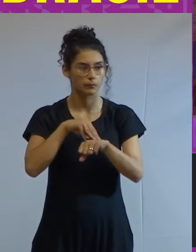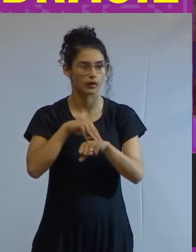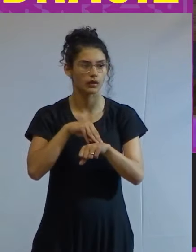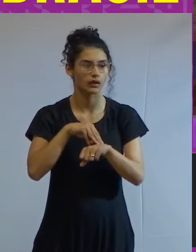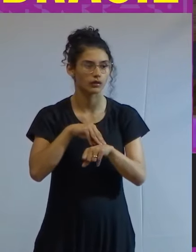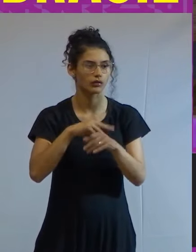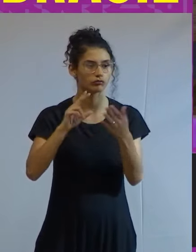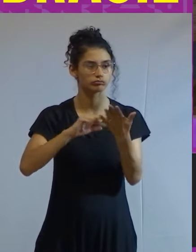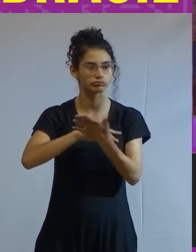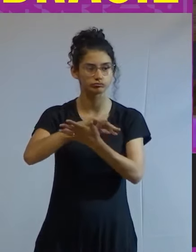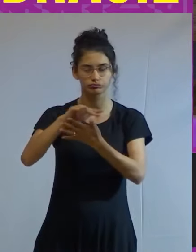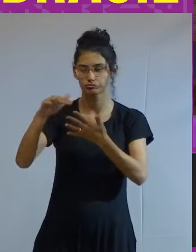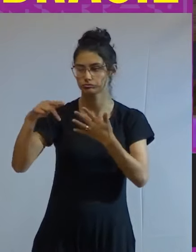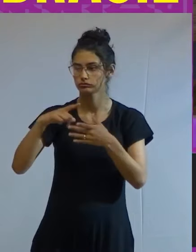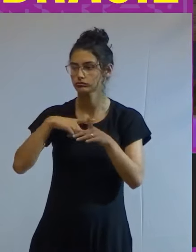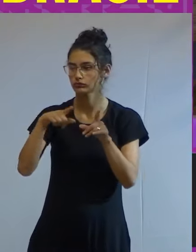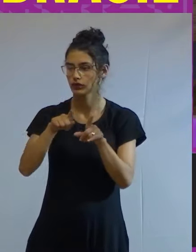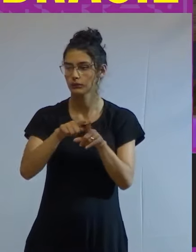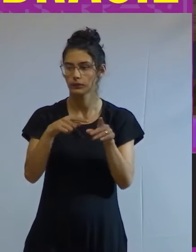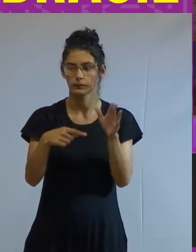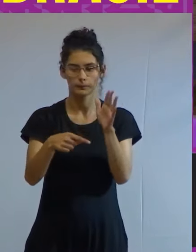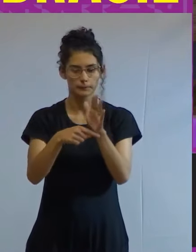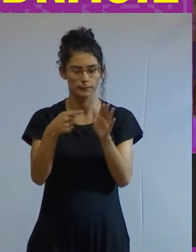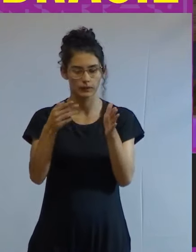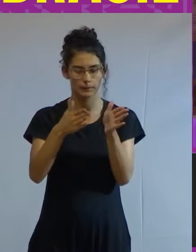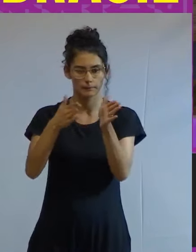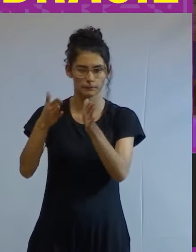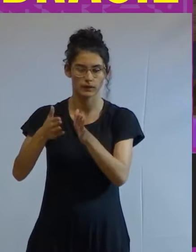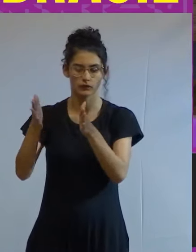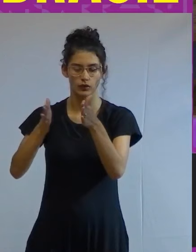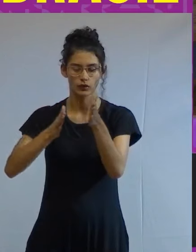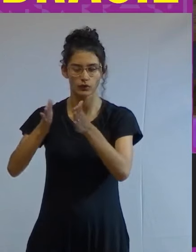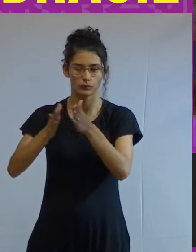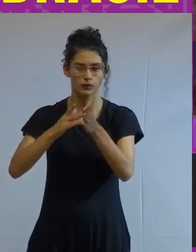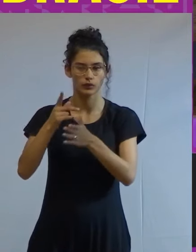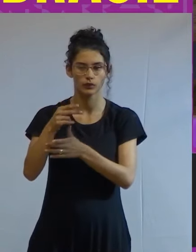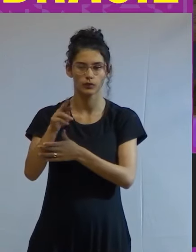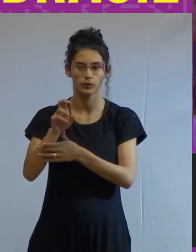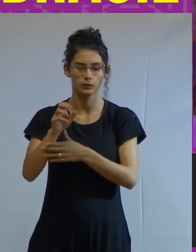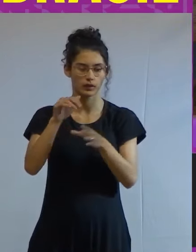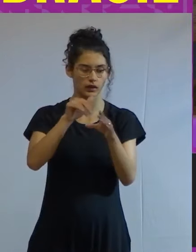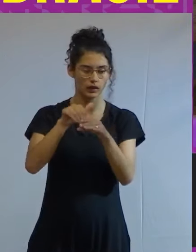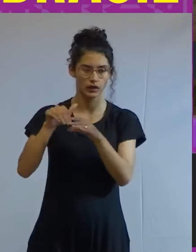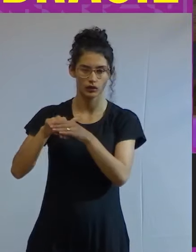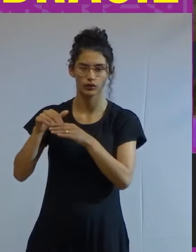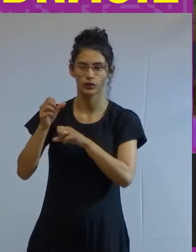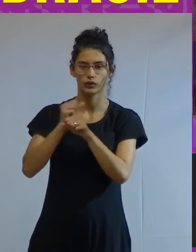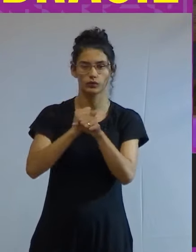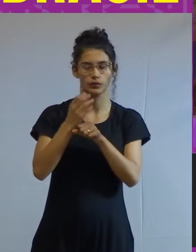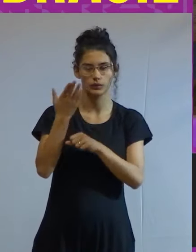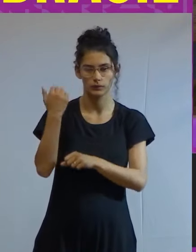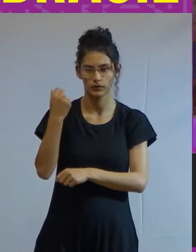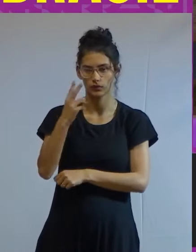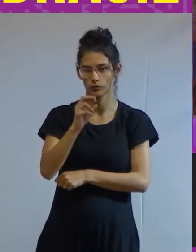diverso da primeira edição que foi no período pré-eleitoral do ano passado